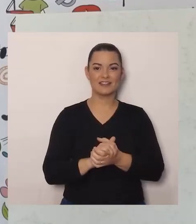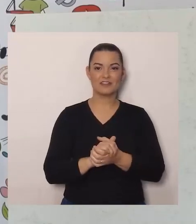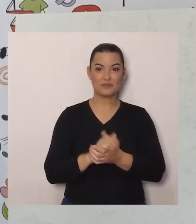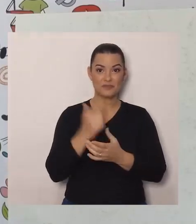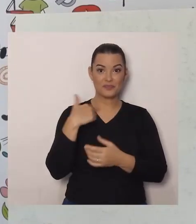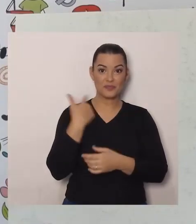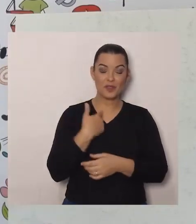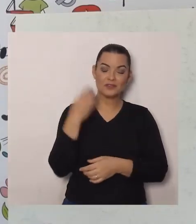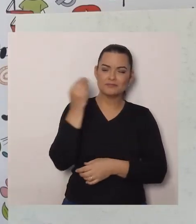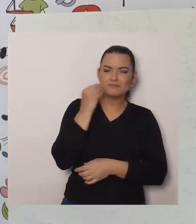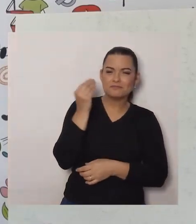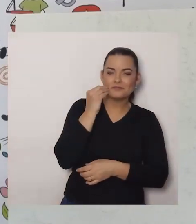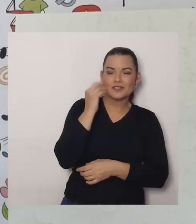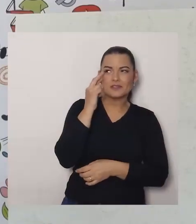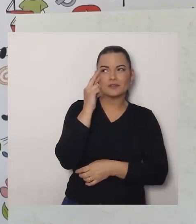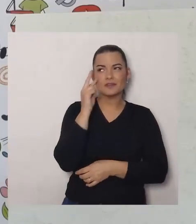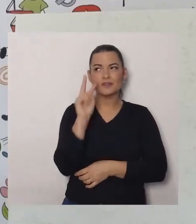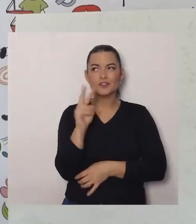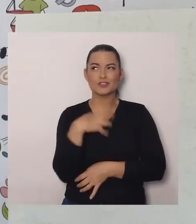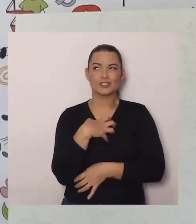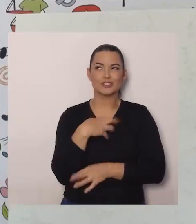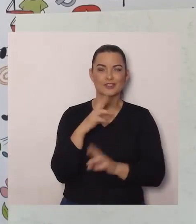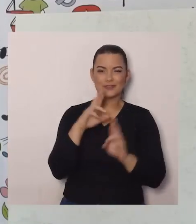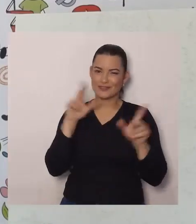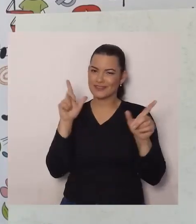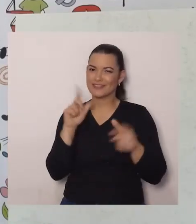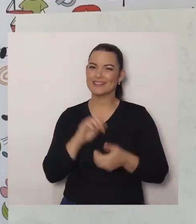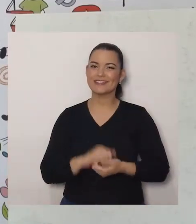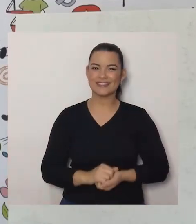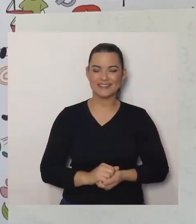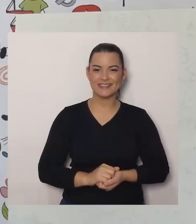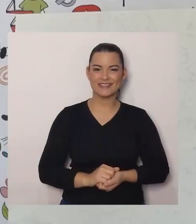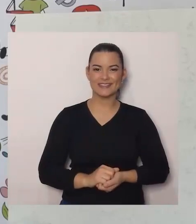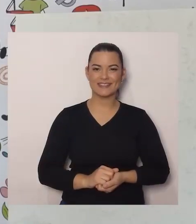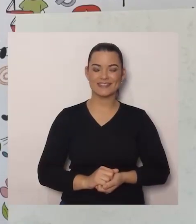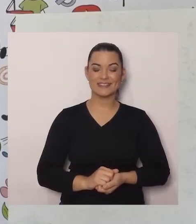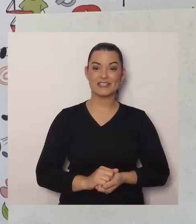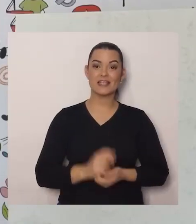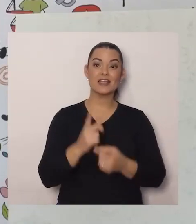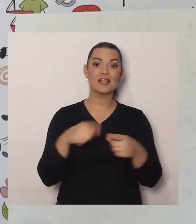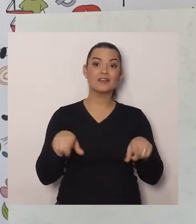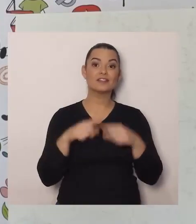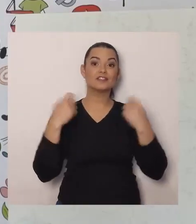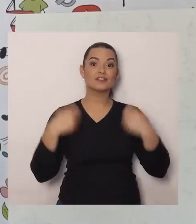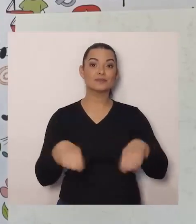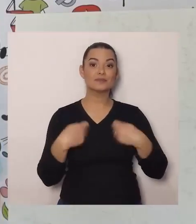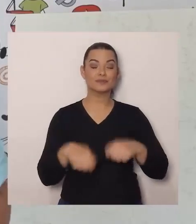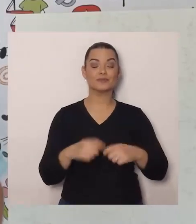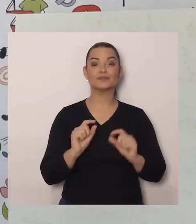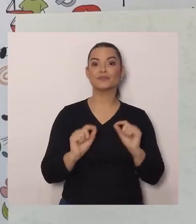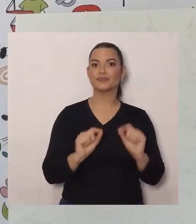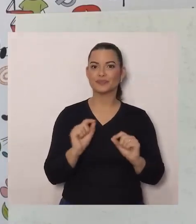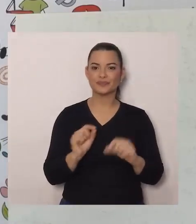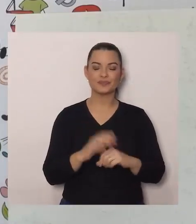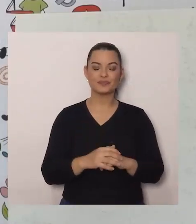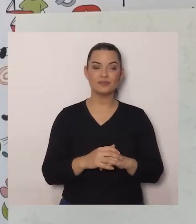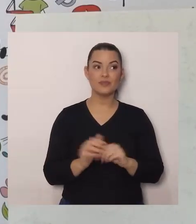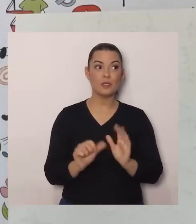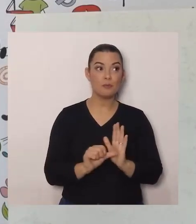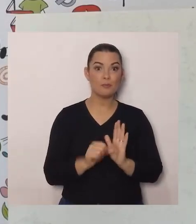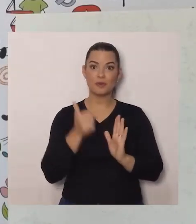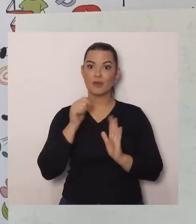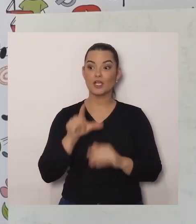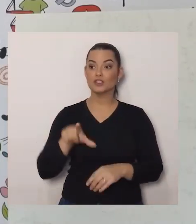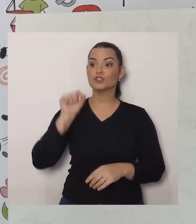de vista, Mas, De uma forma diferente, Tá bom? Então, Vocês vão precisar primeiro, Escolher um